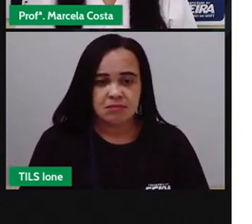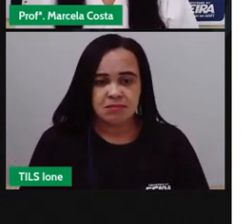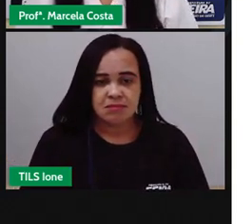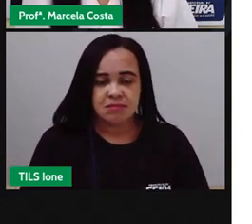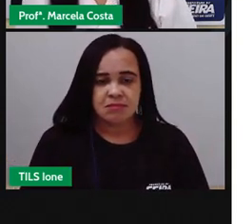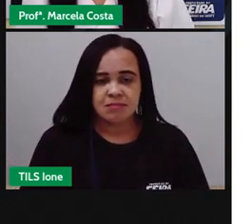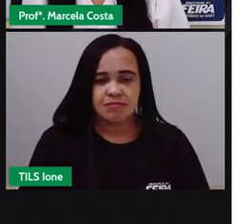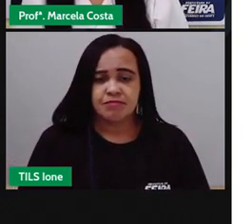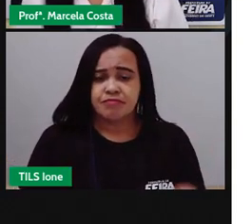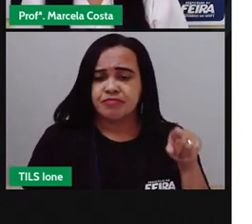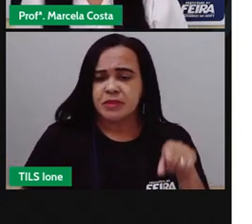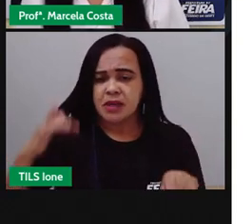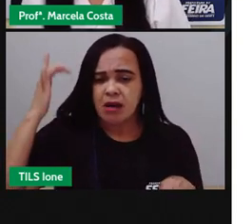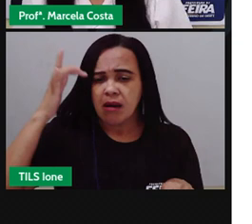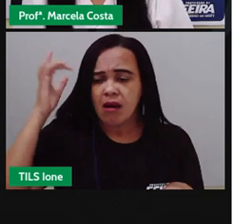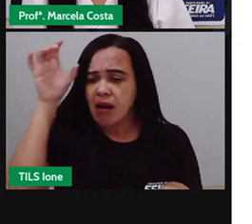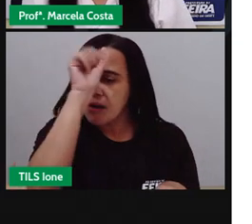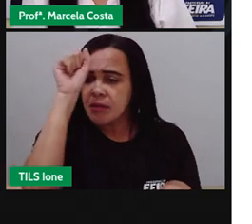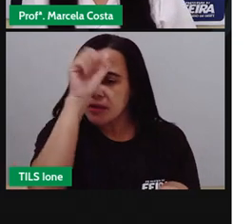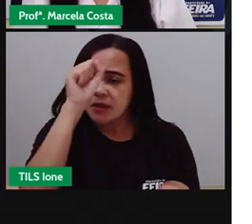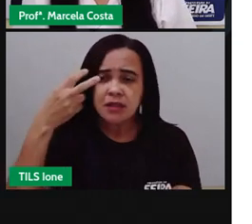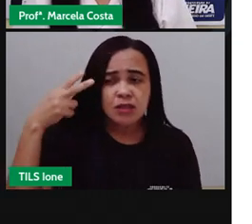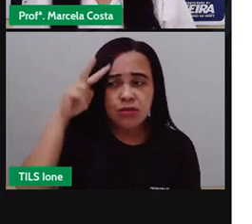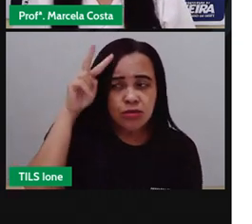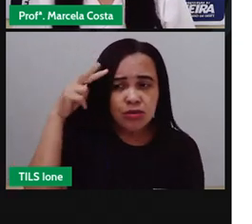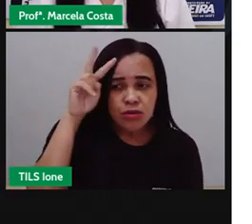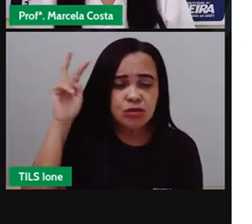O que você aprendeu com essa história?